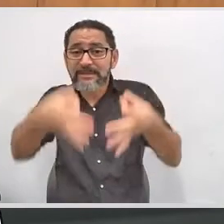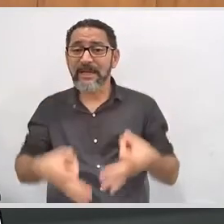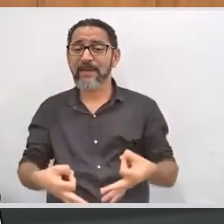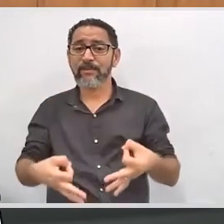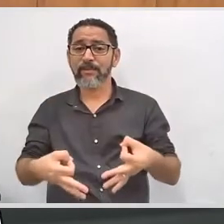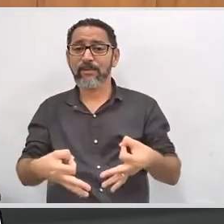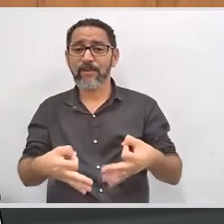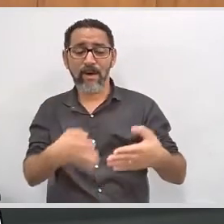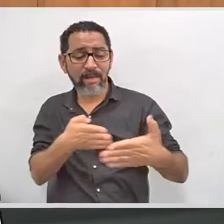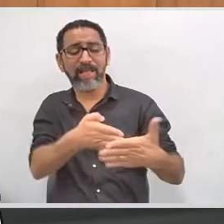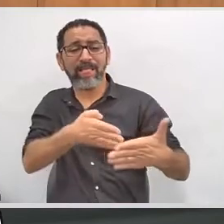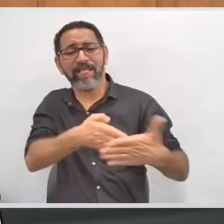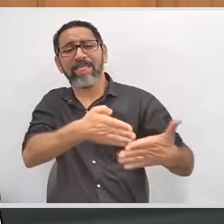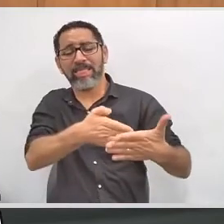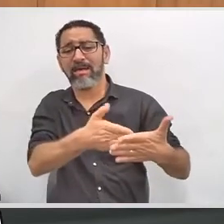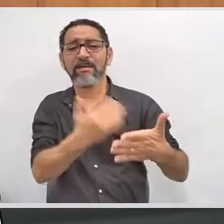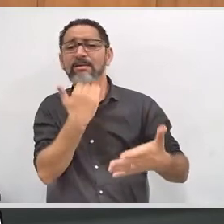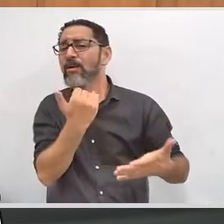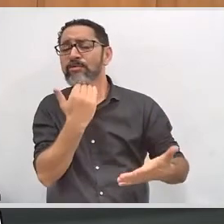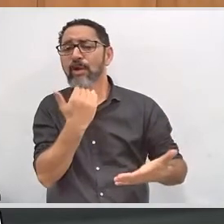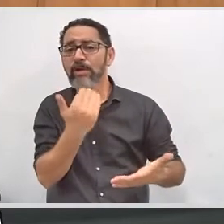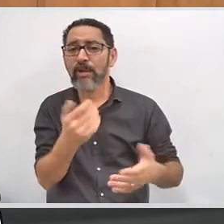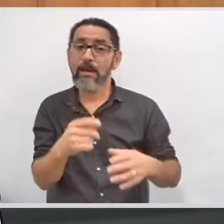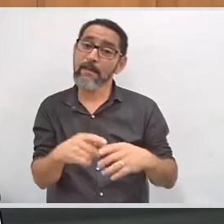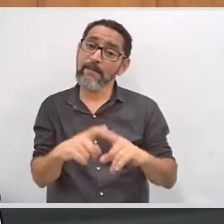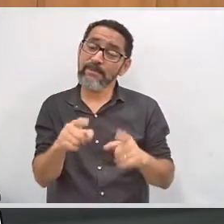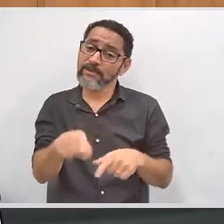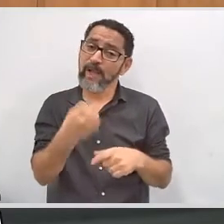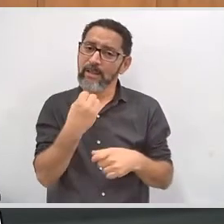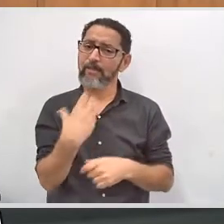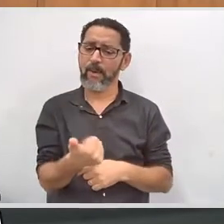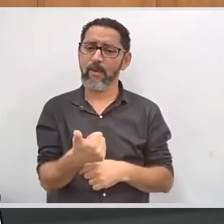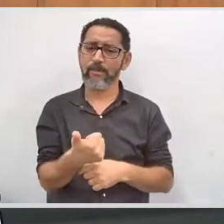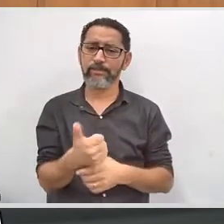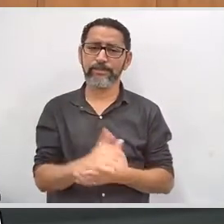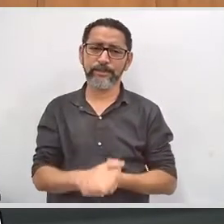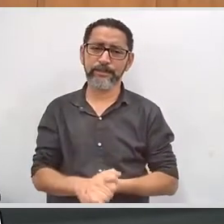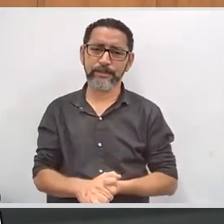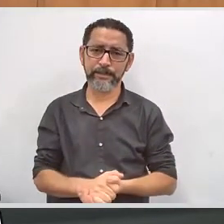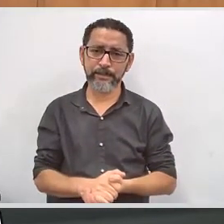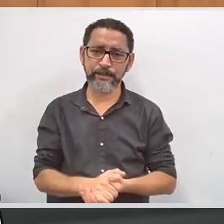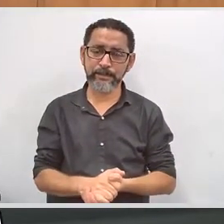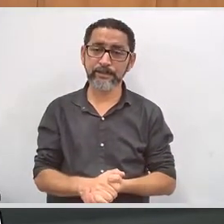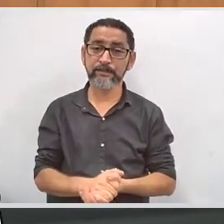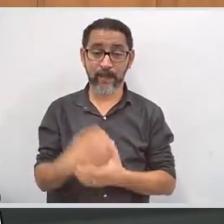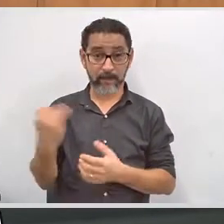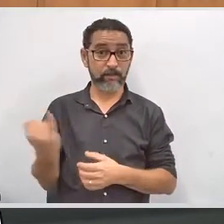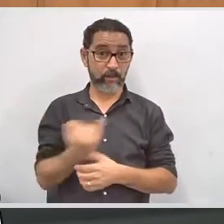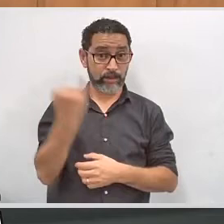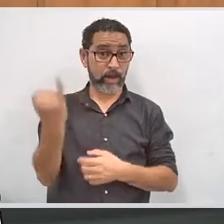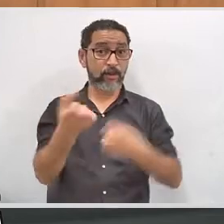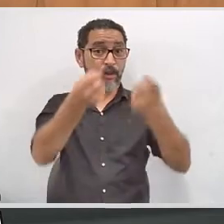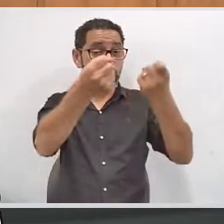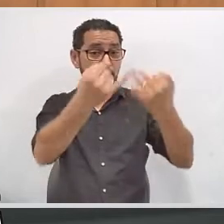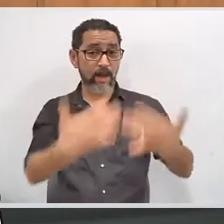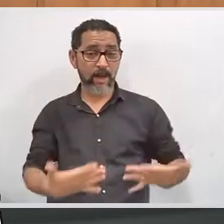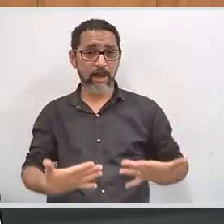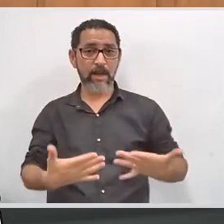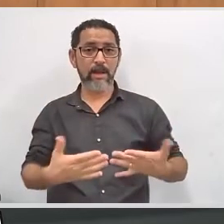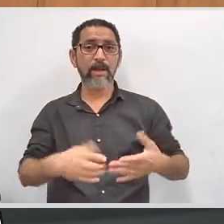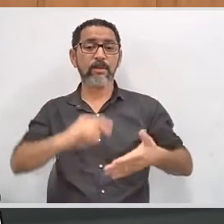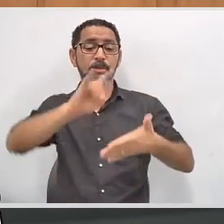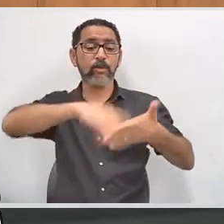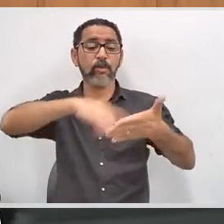trabalho muito grande, mas temos conseguido muito sucesso nesse sentido. É interessante também dizer a respeito da